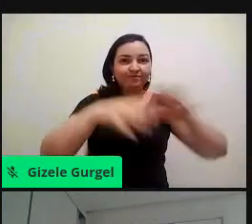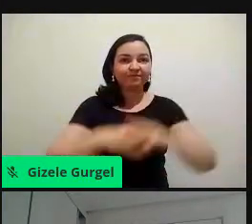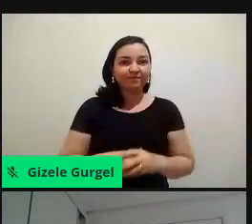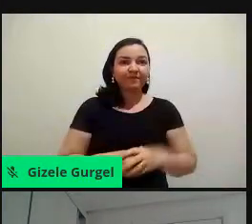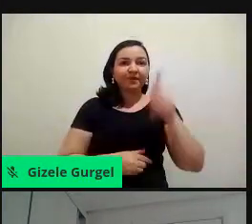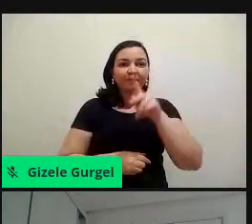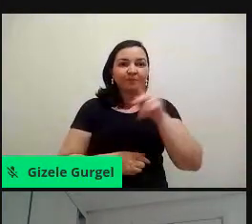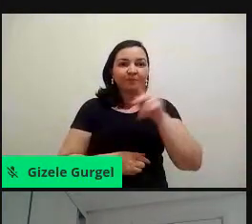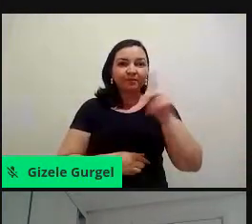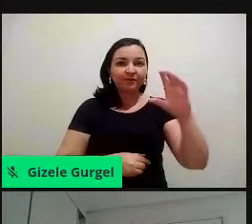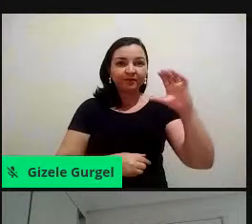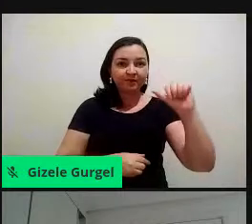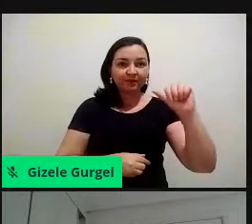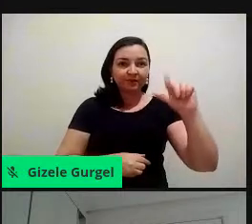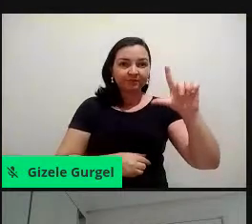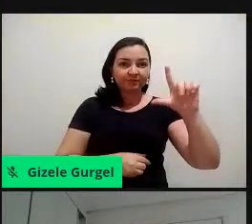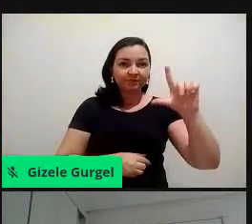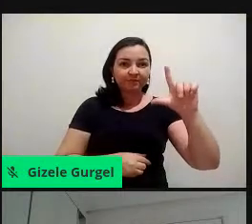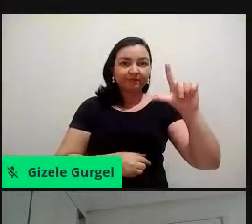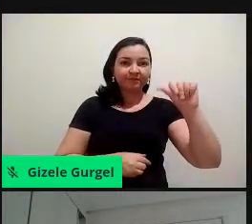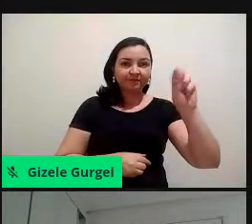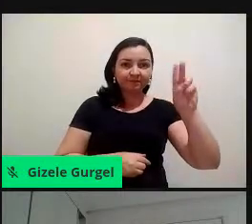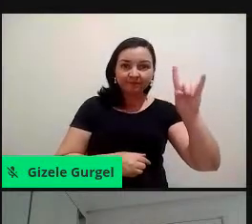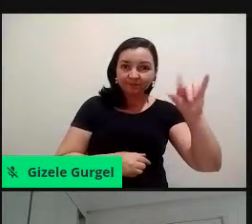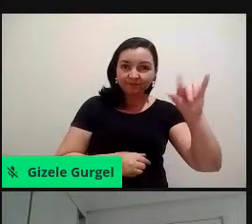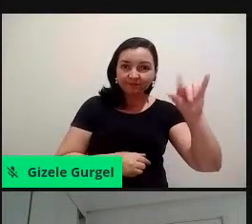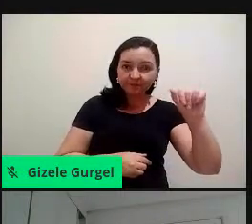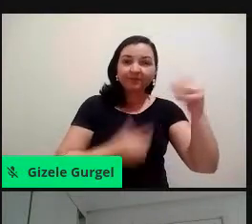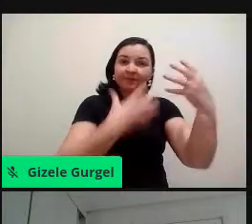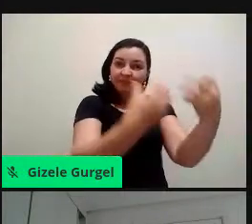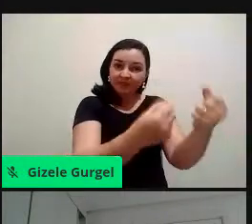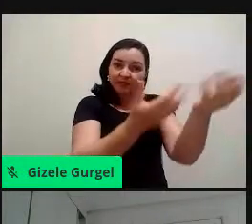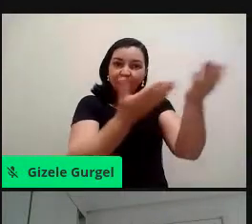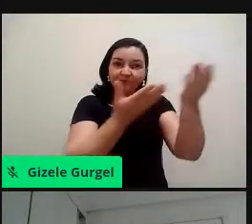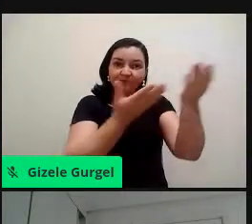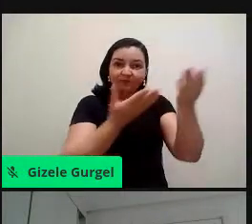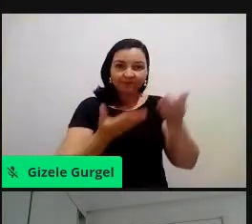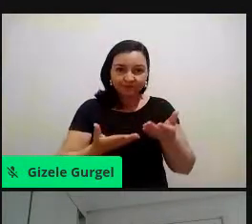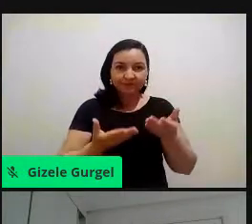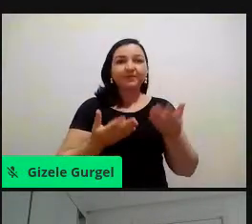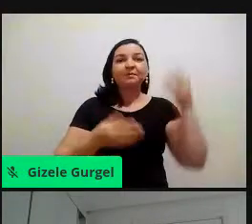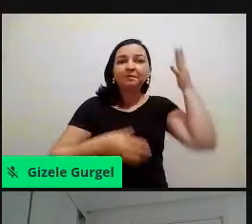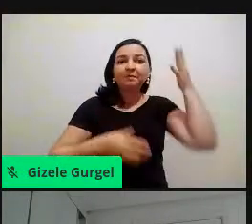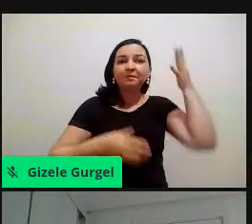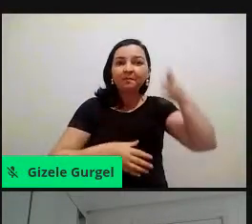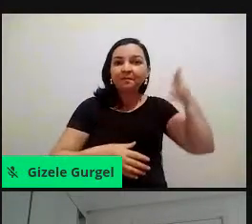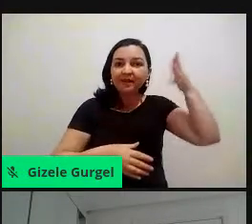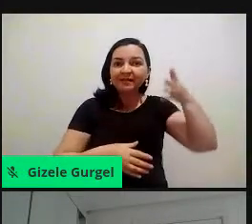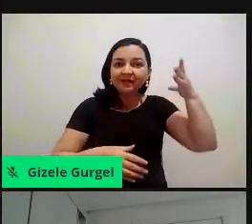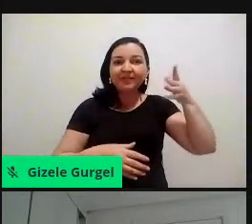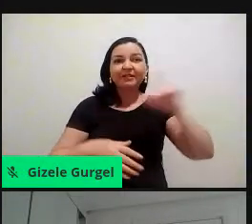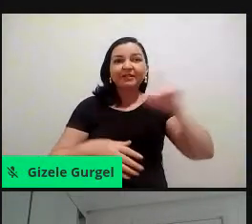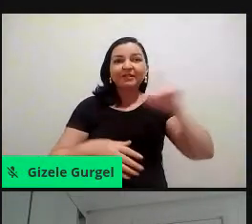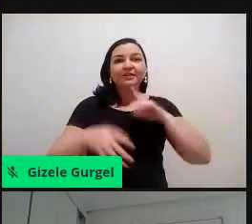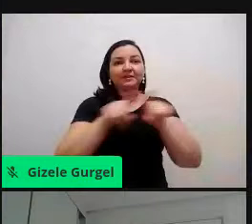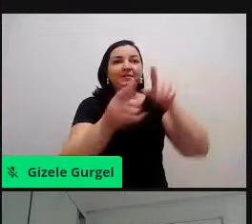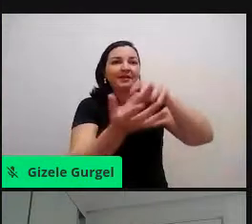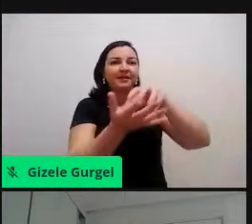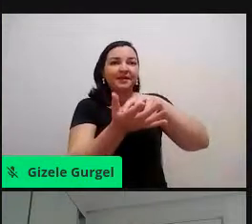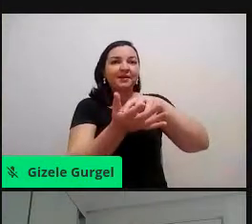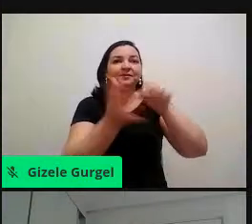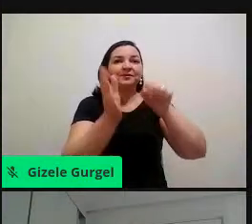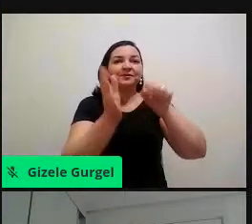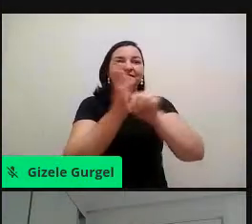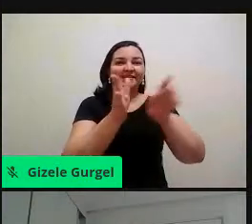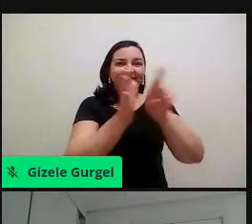imensamente ao aceite do convite, em nome da comissão organizadora e do Campo Santa Rita. Professora Cláudia